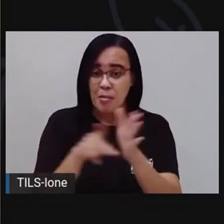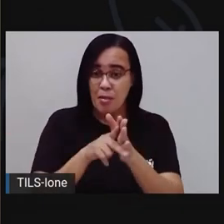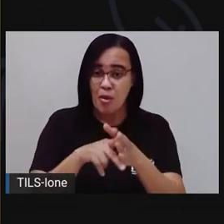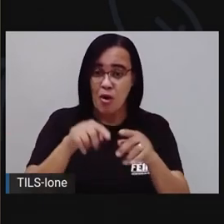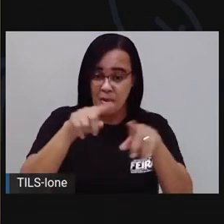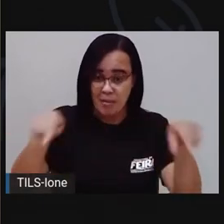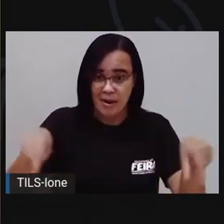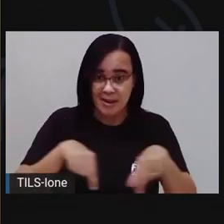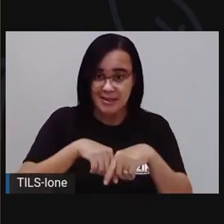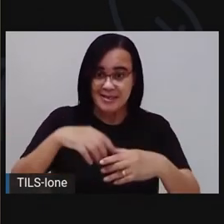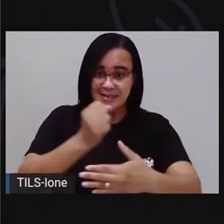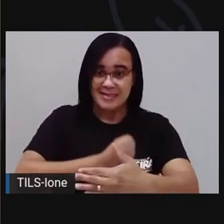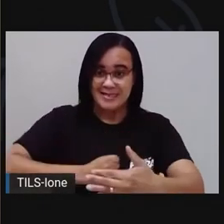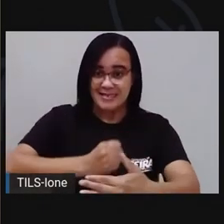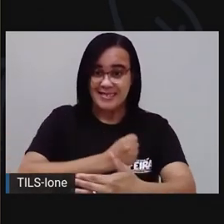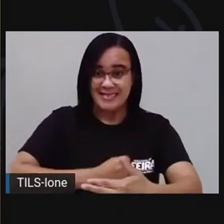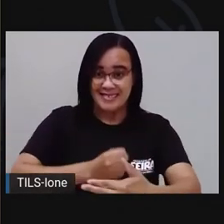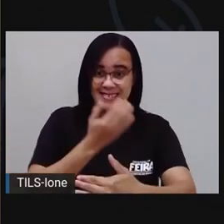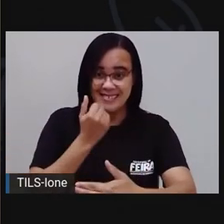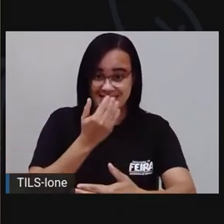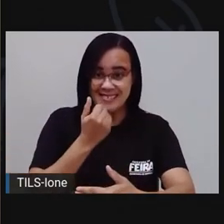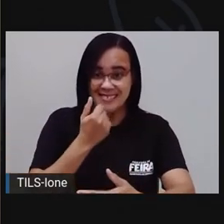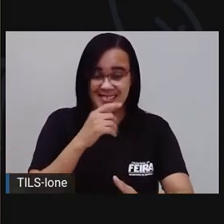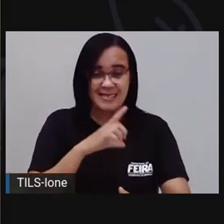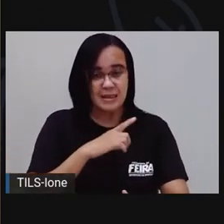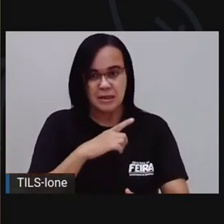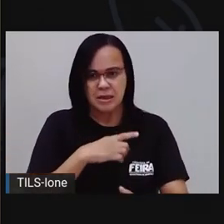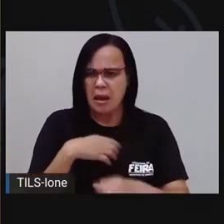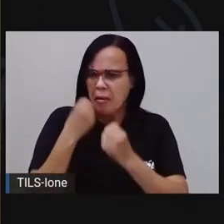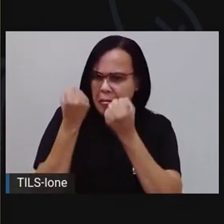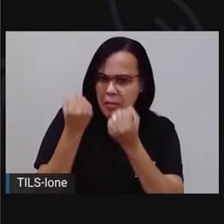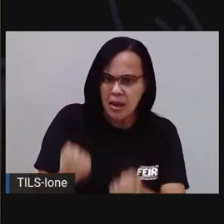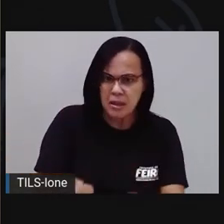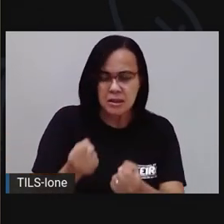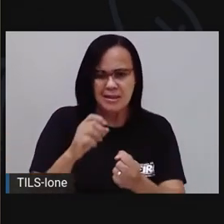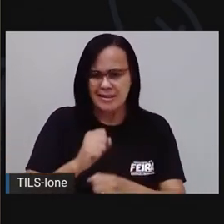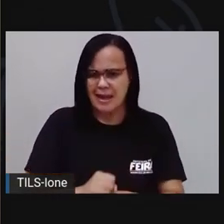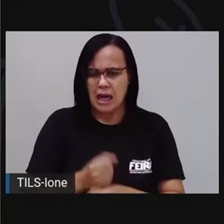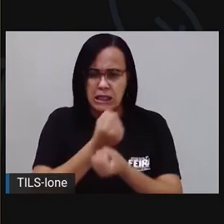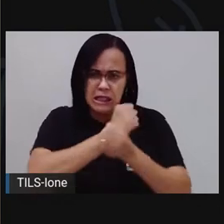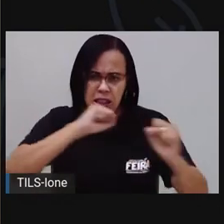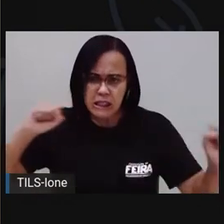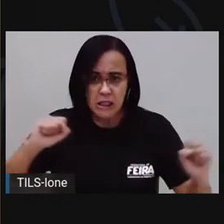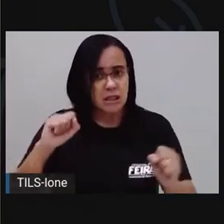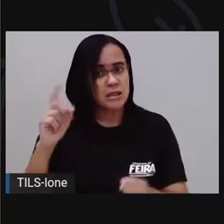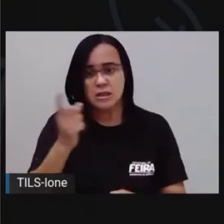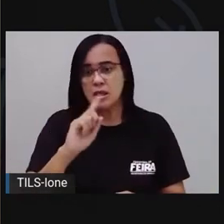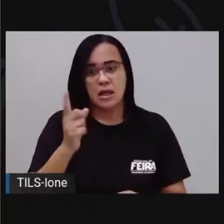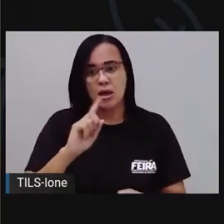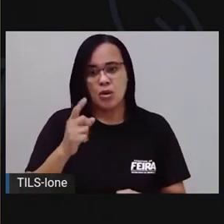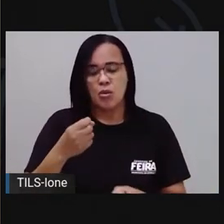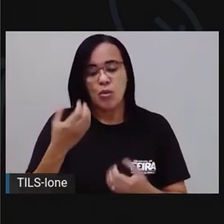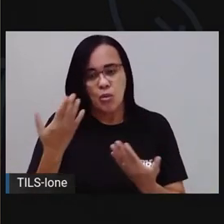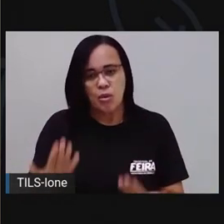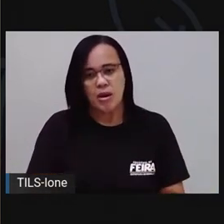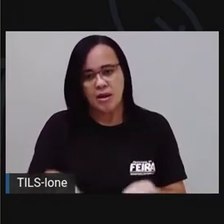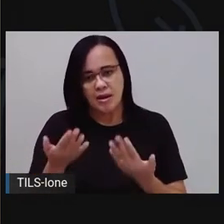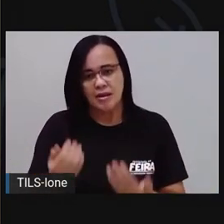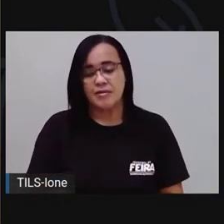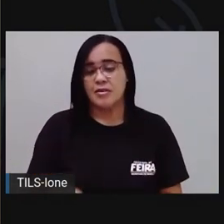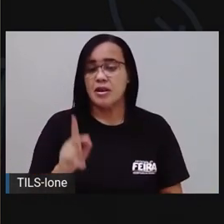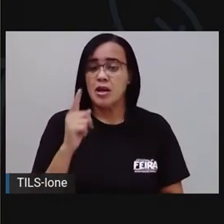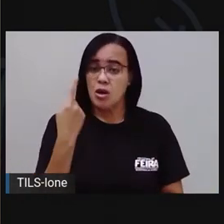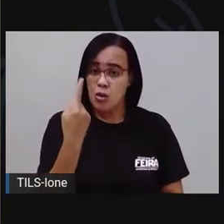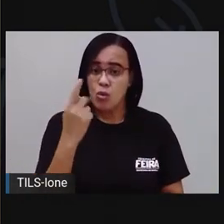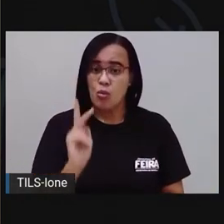certo? Então, ela não aguenta a gente pesar coisas muito pesadas, muito grandes. Tem que ser até um quilo, se a Pró não se engana, tá